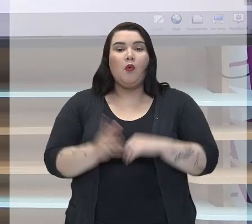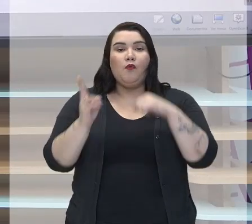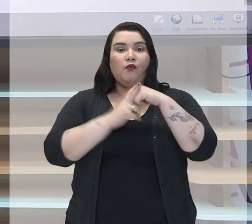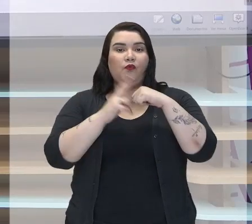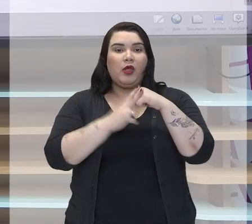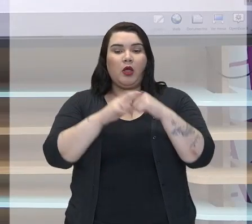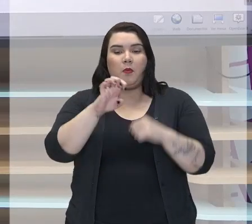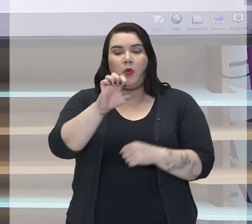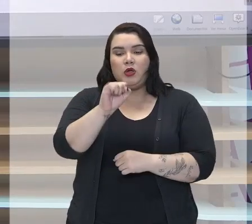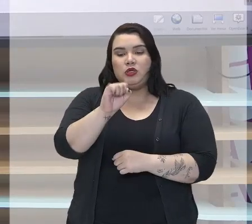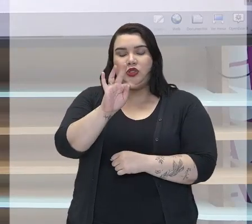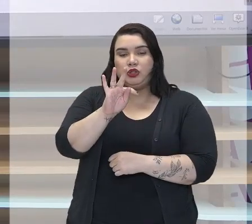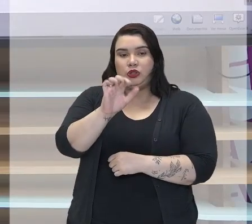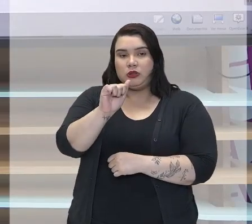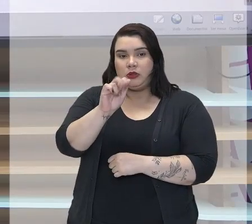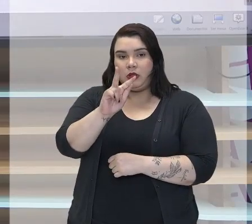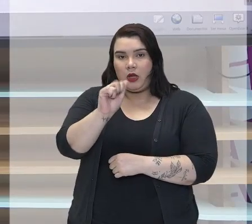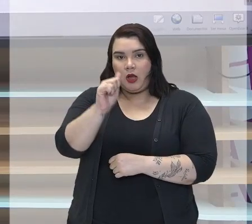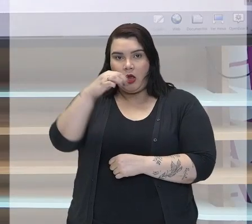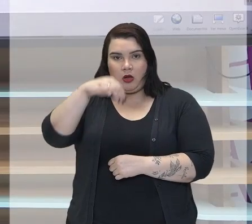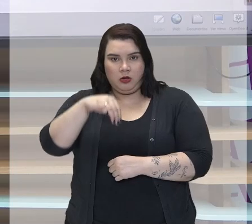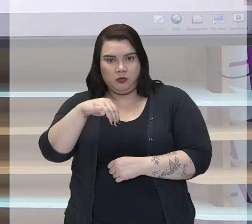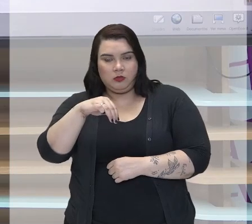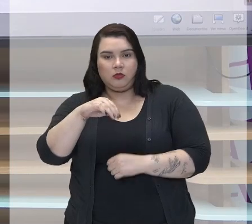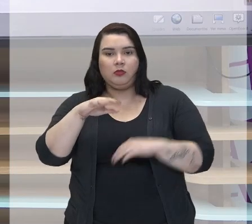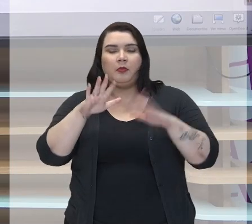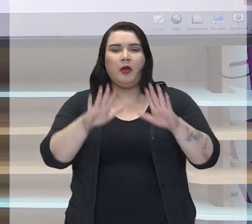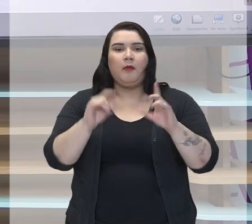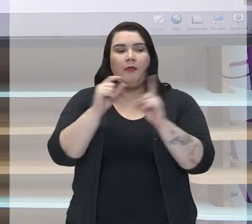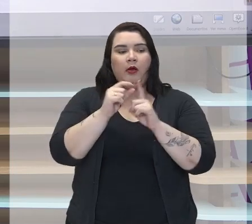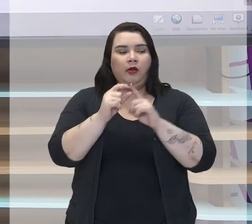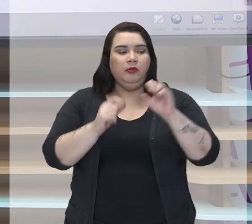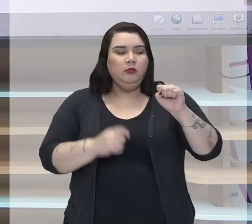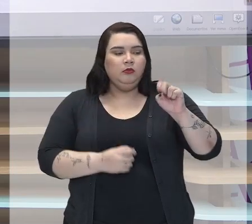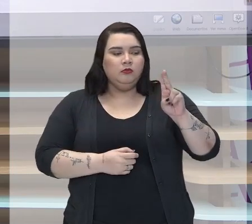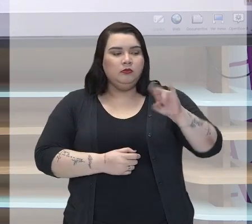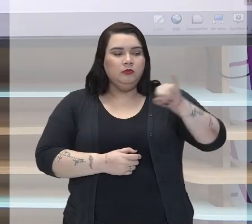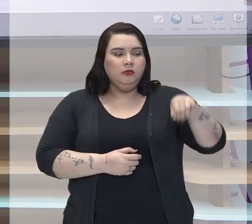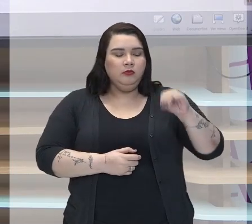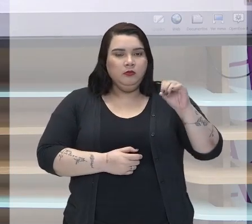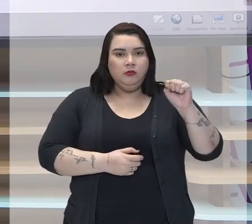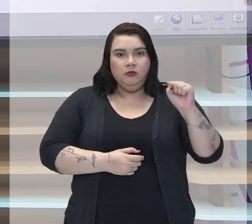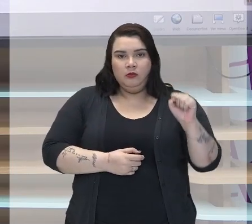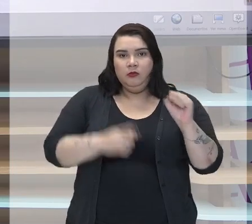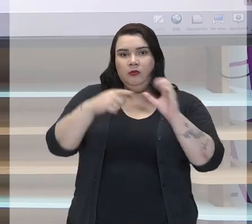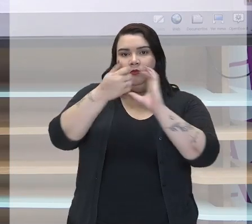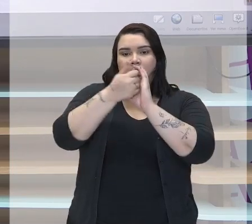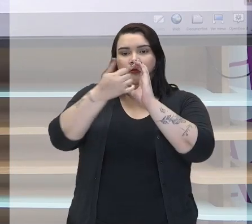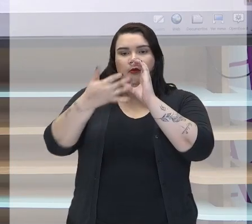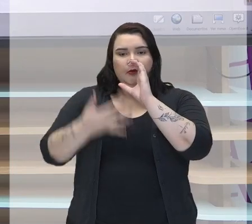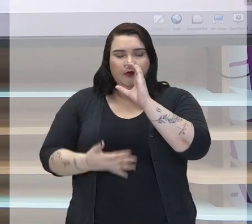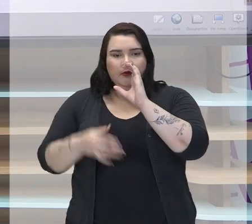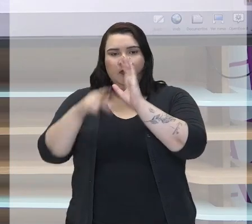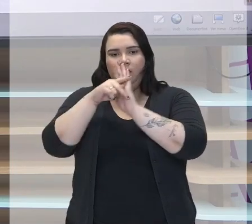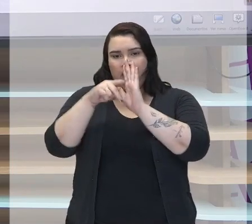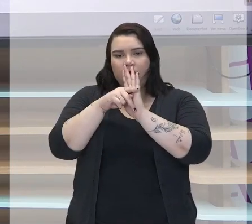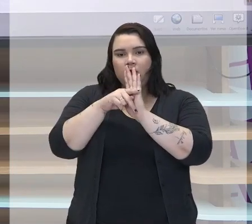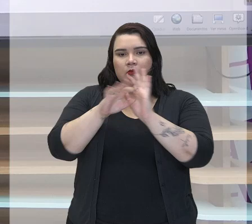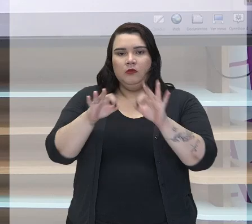Então, é uma qualidade do sujeito, uma característica que foi colocada aí que está sujo.